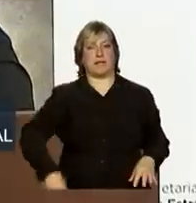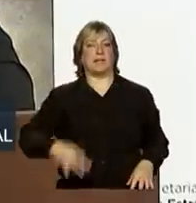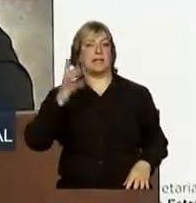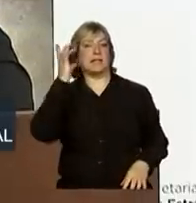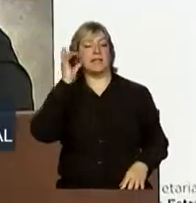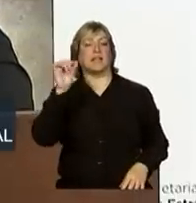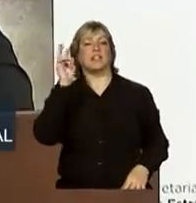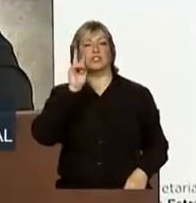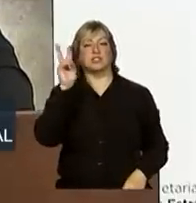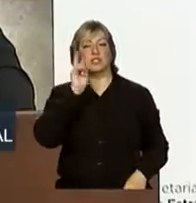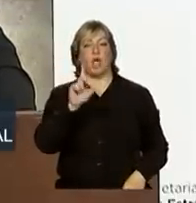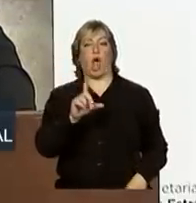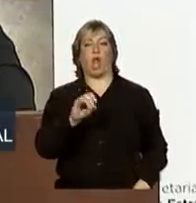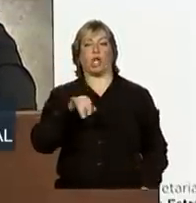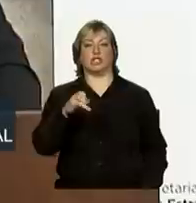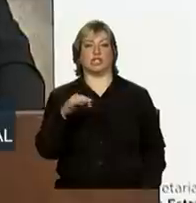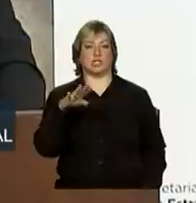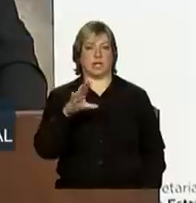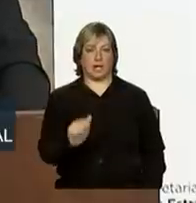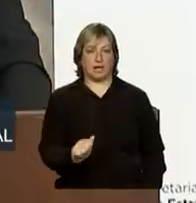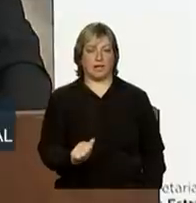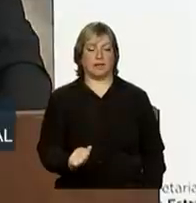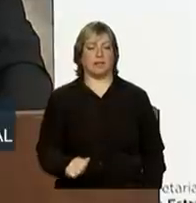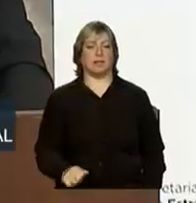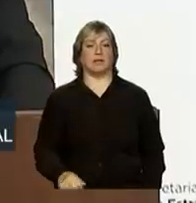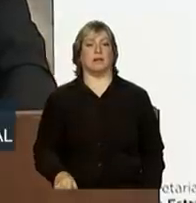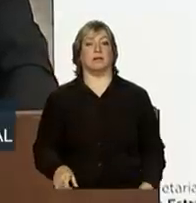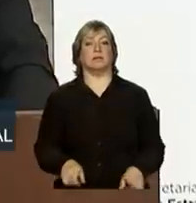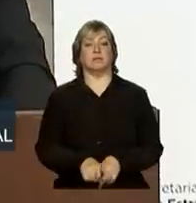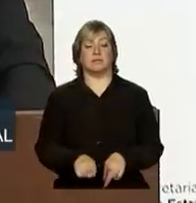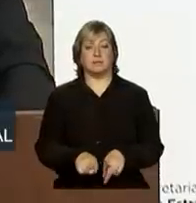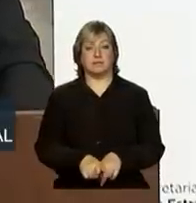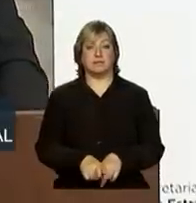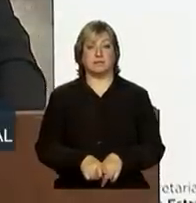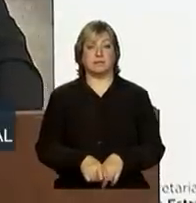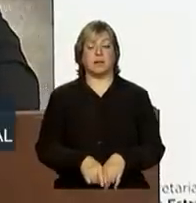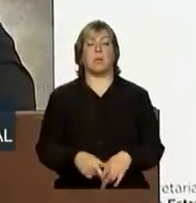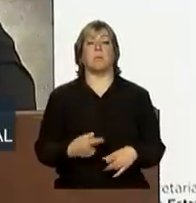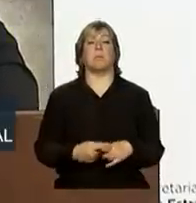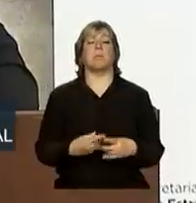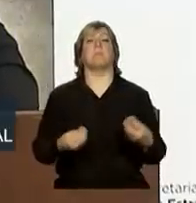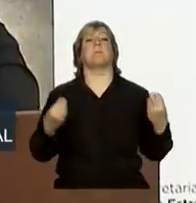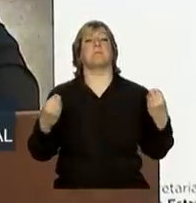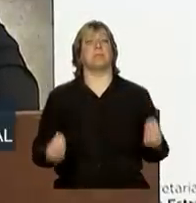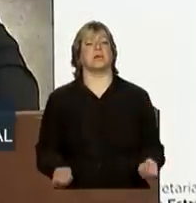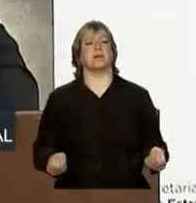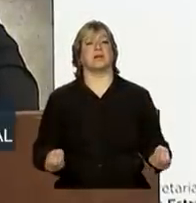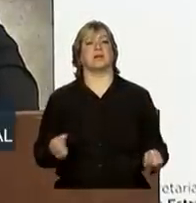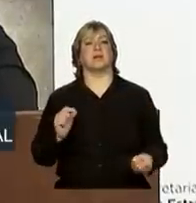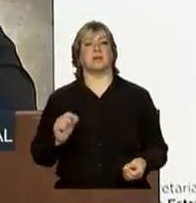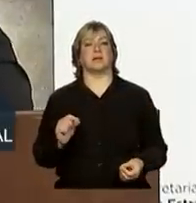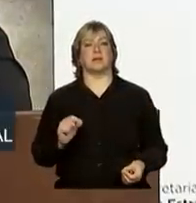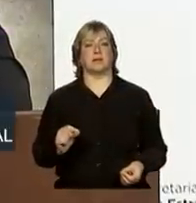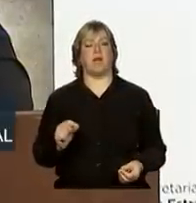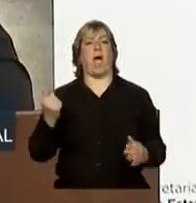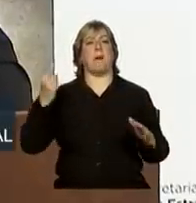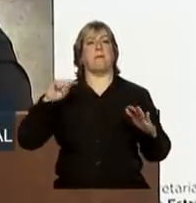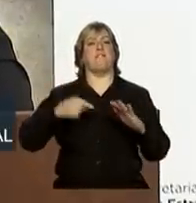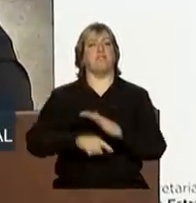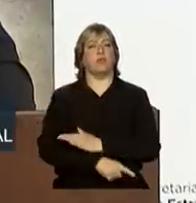a questão da logística. Afinal, e por que se acentua um espantoso